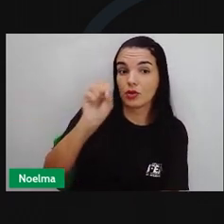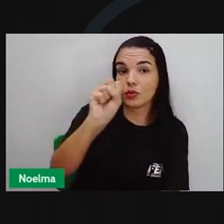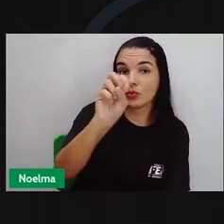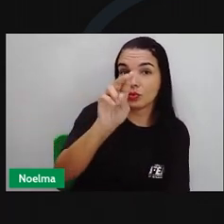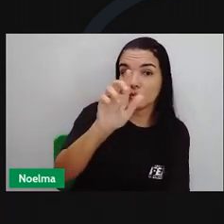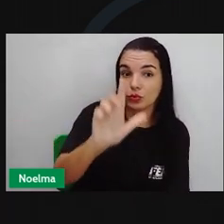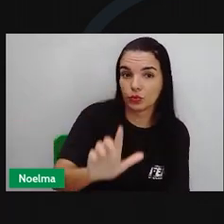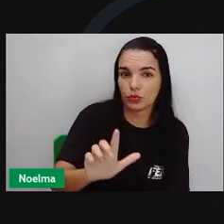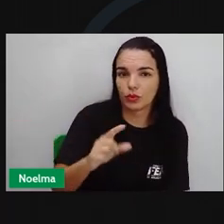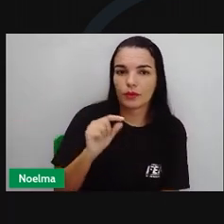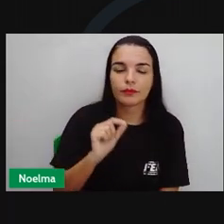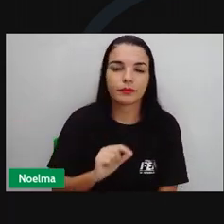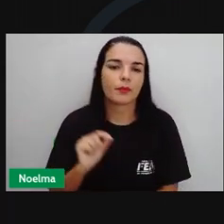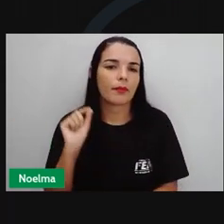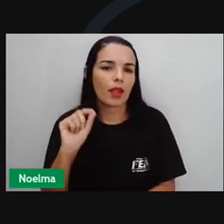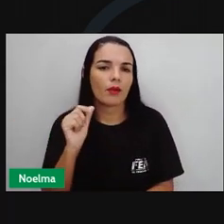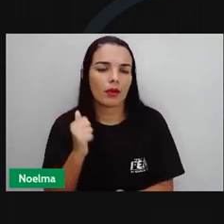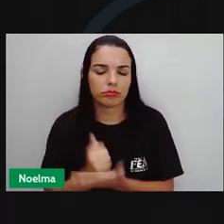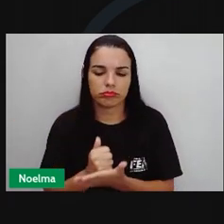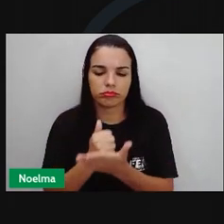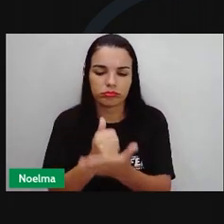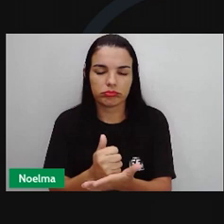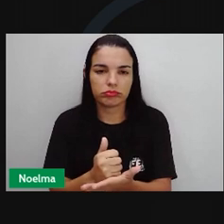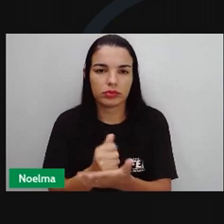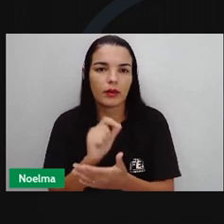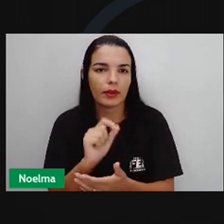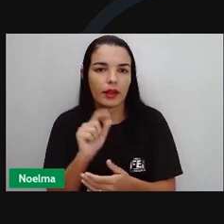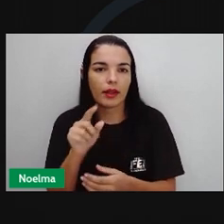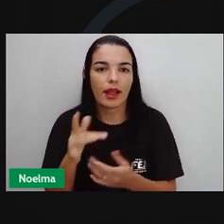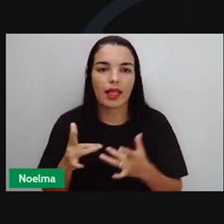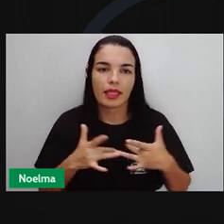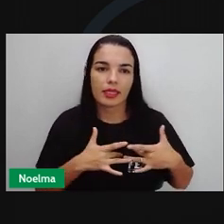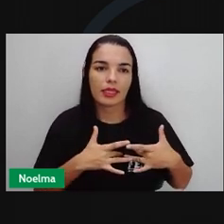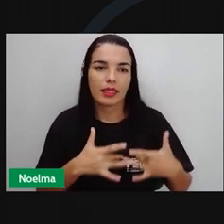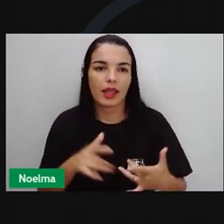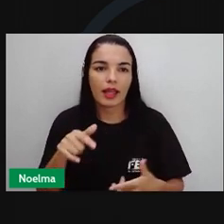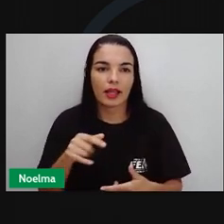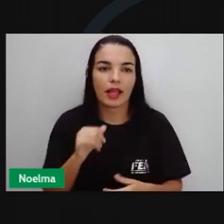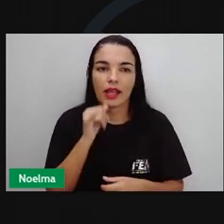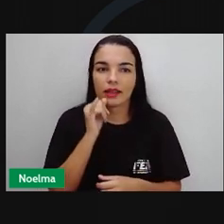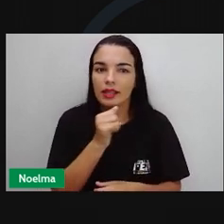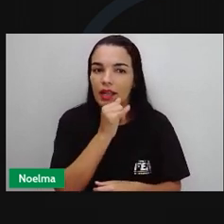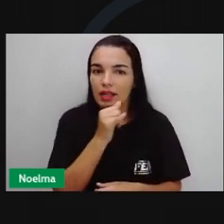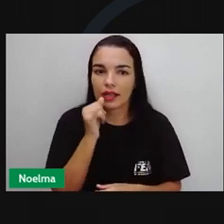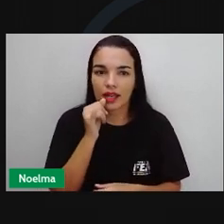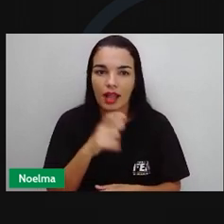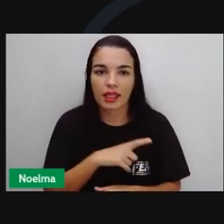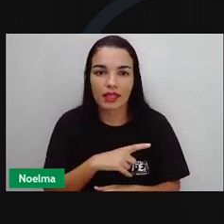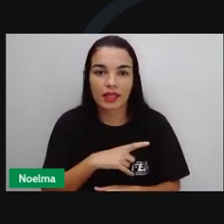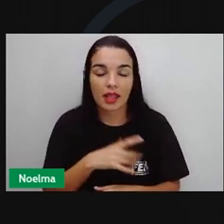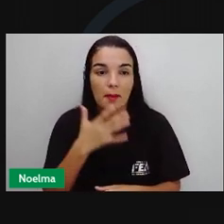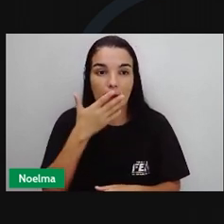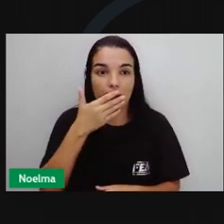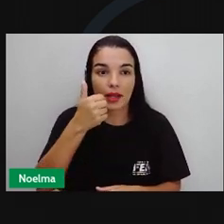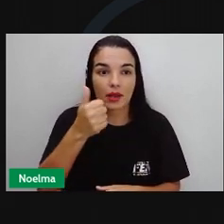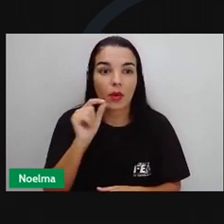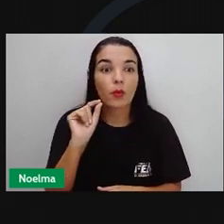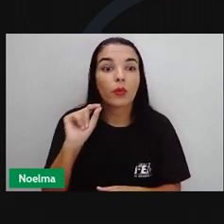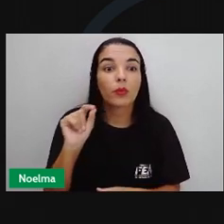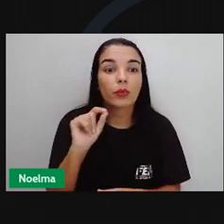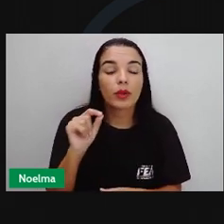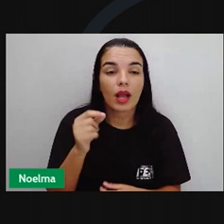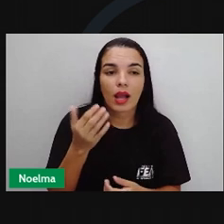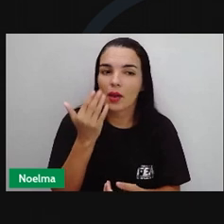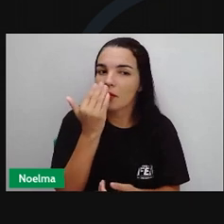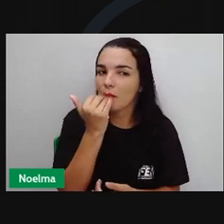Algumas contribuições dos imigrantes no Brasil Contribuições italianas foi a cultura que melhor se adaptou ao país principalmente